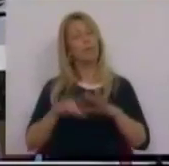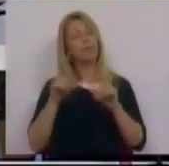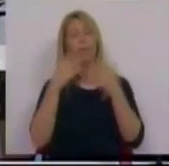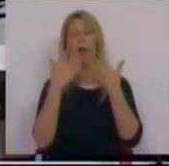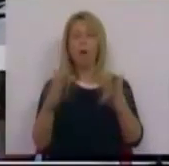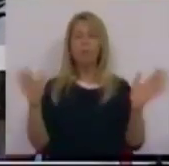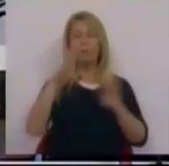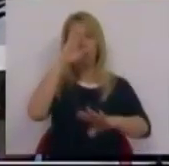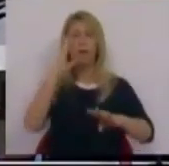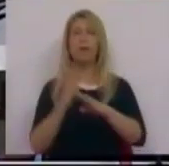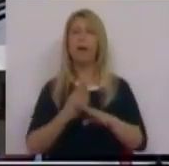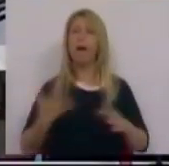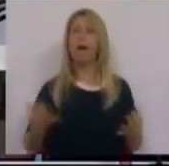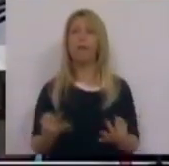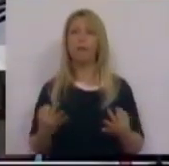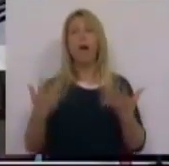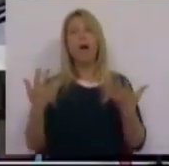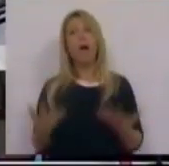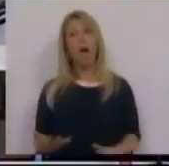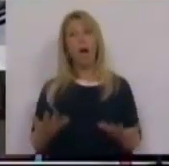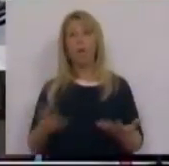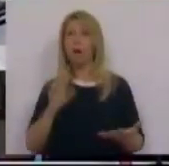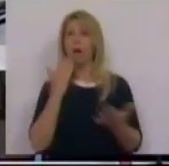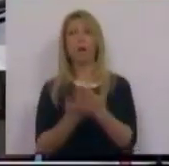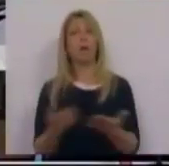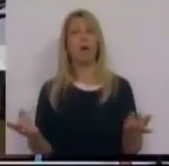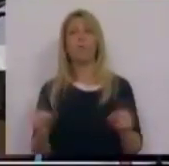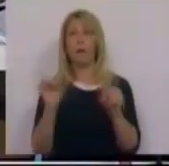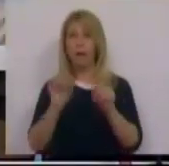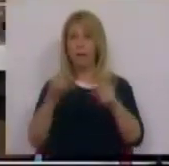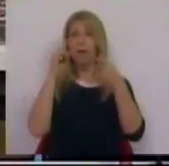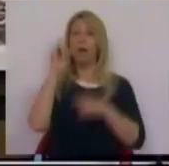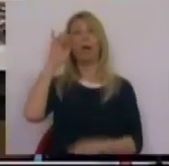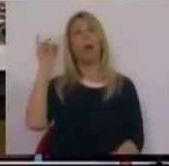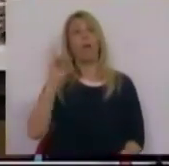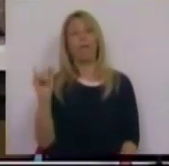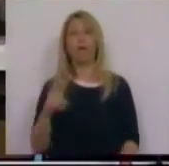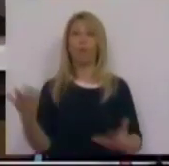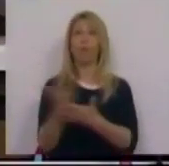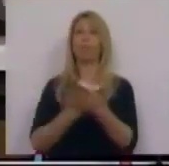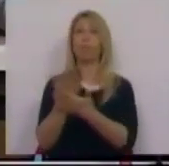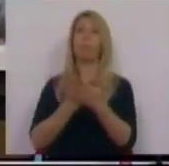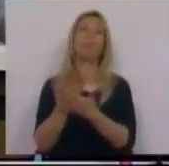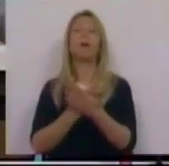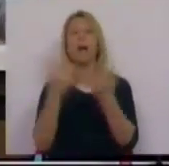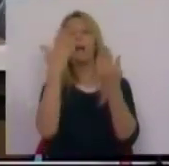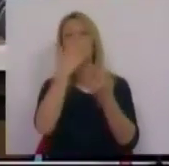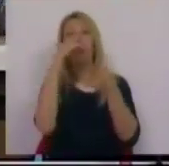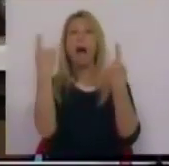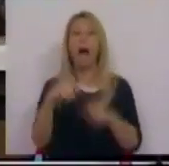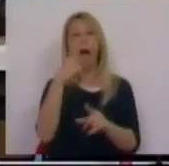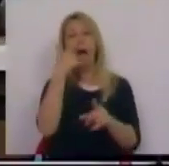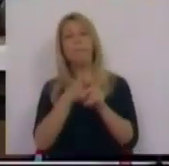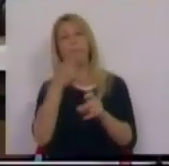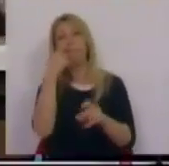abertura e com empenho. Agora, não damos aqui a ideia de que o mercado, desde que tenha um regulador,